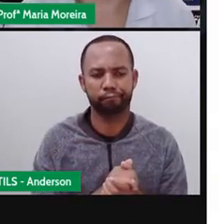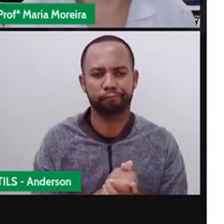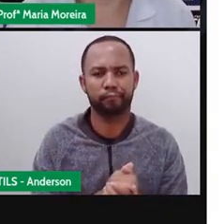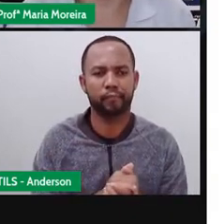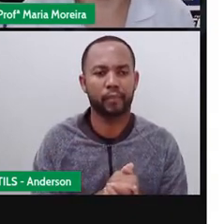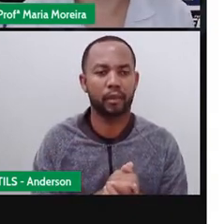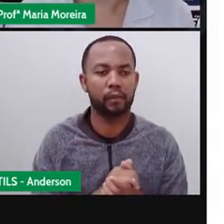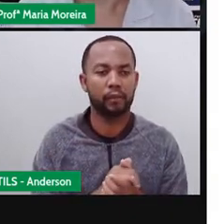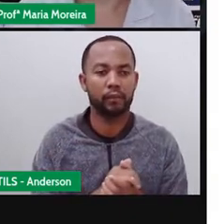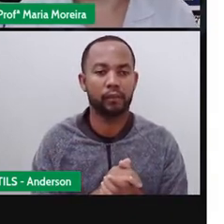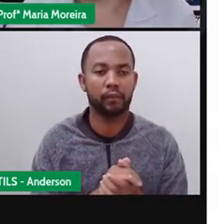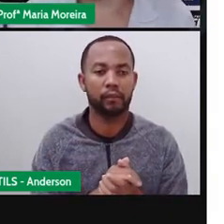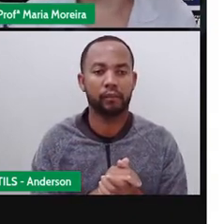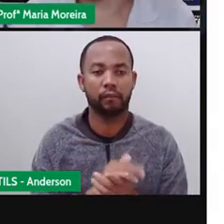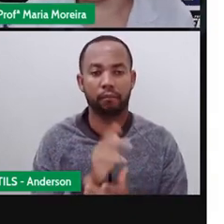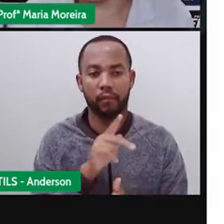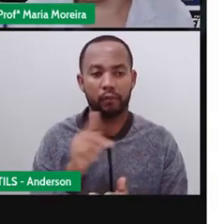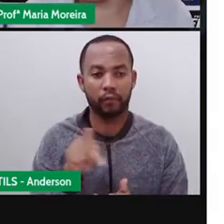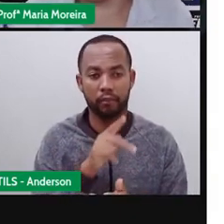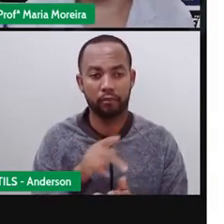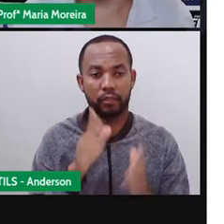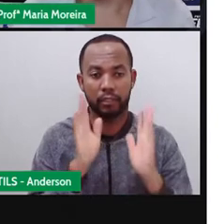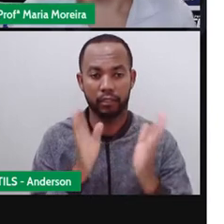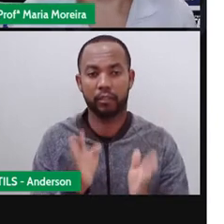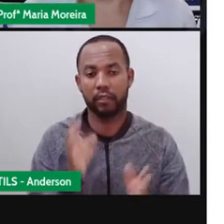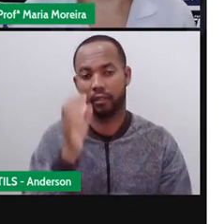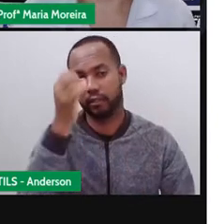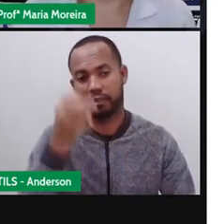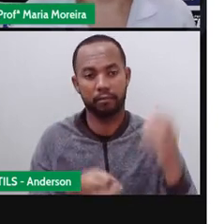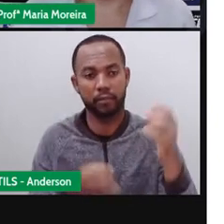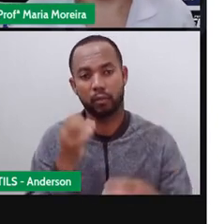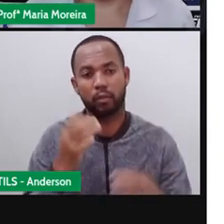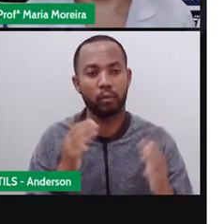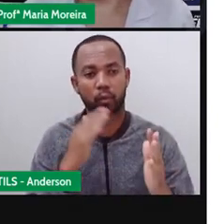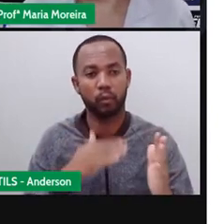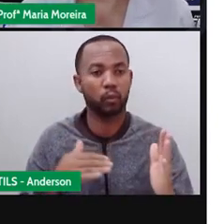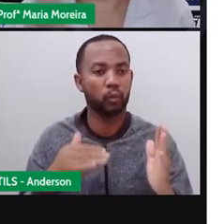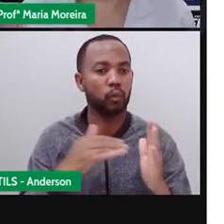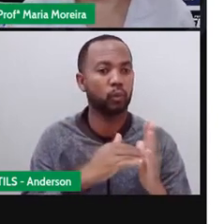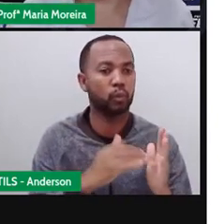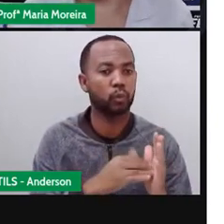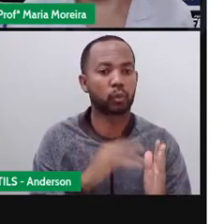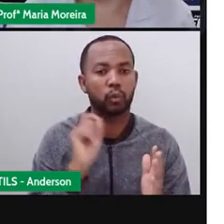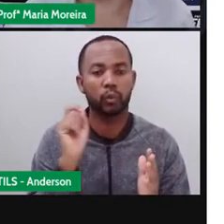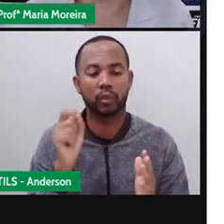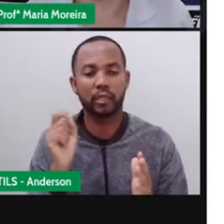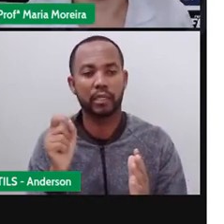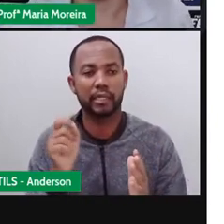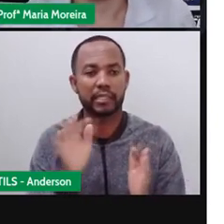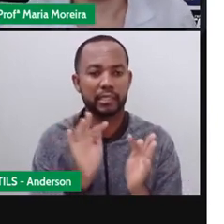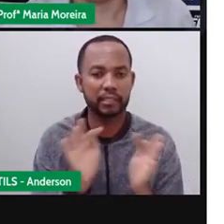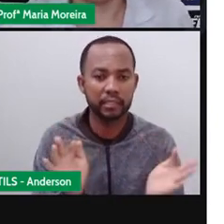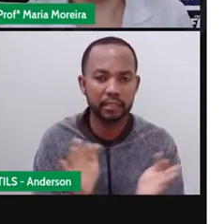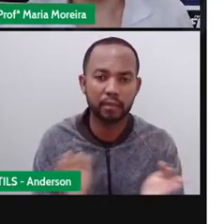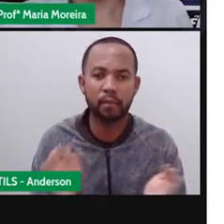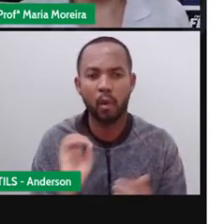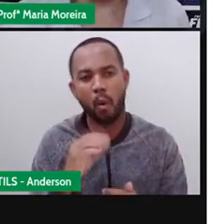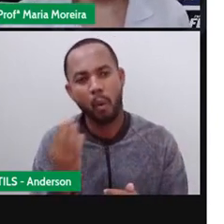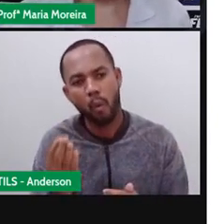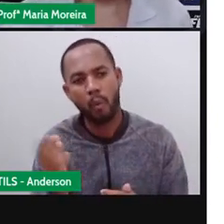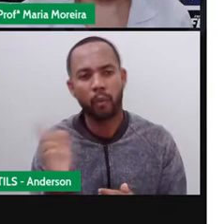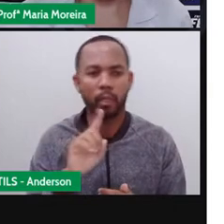que a Pró está falando para vocês é uma retomada, não é isso? Uma retomada de conteúdo, uma revisãozinha básica, tá?